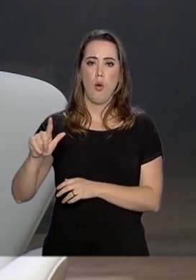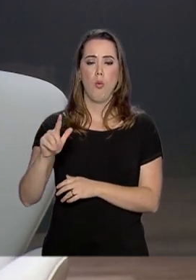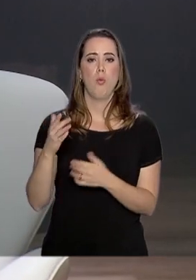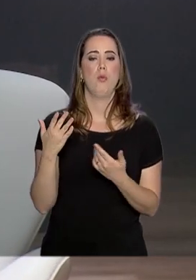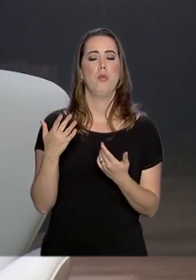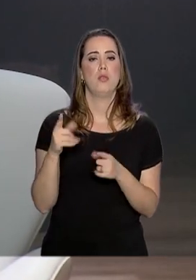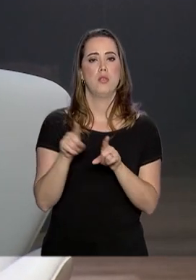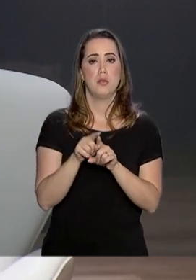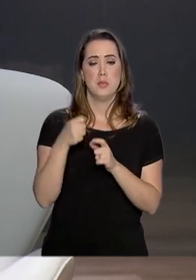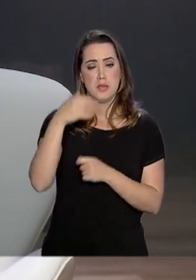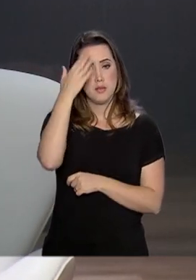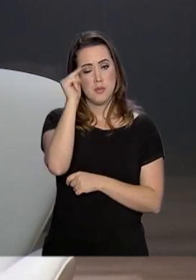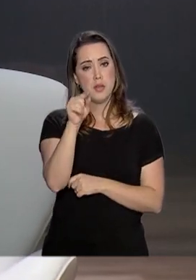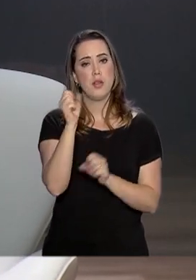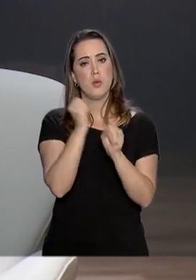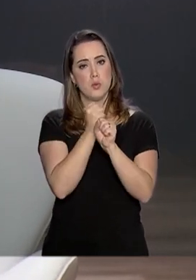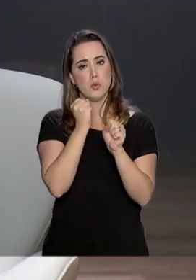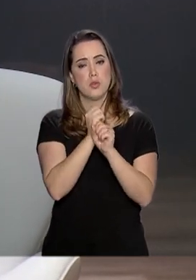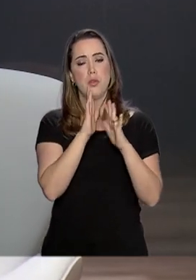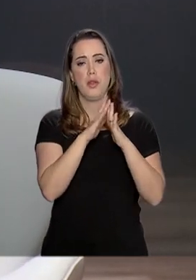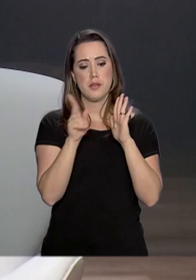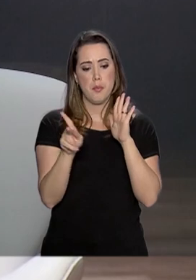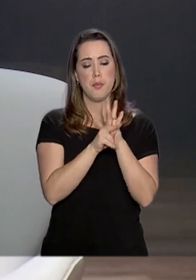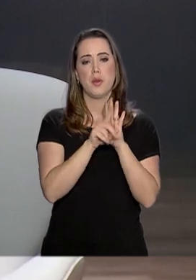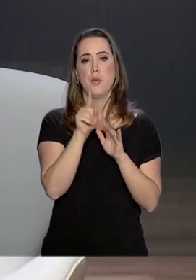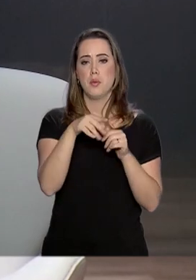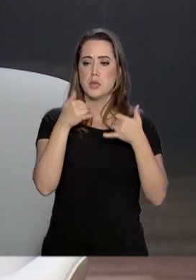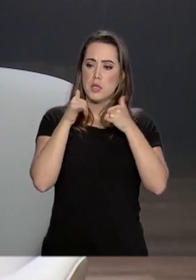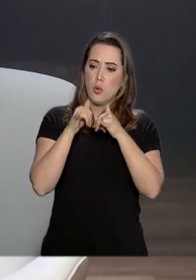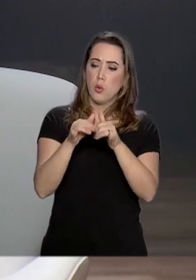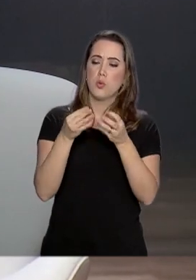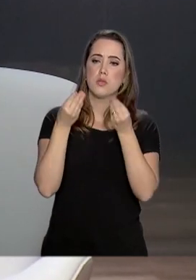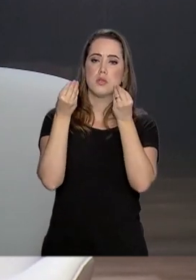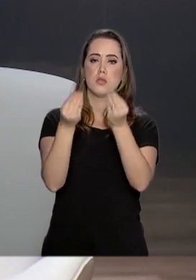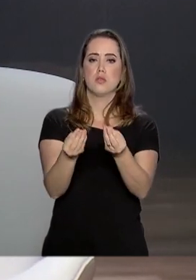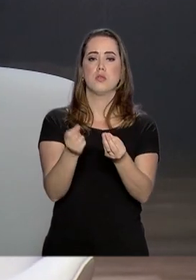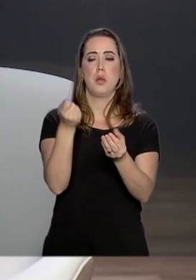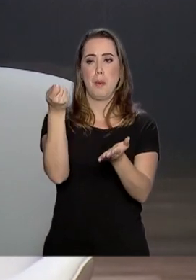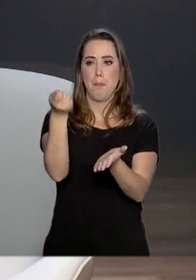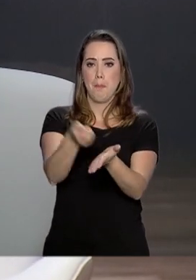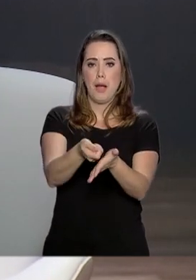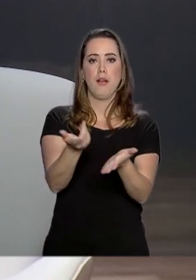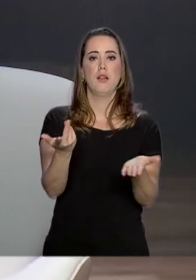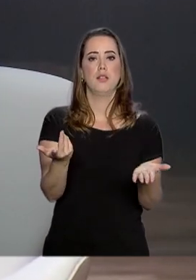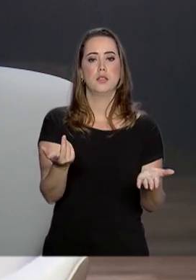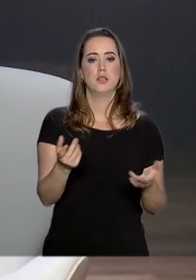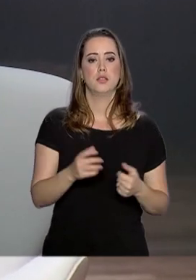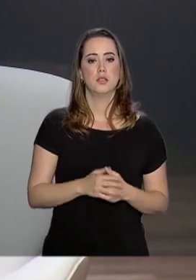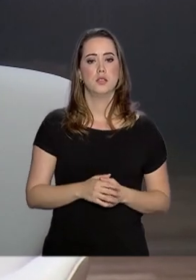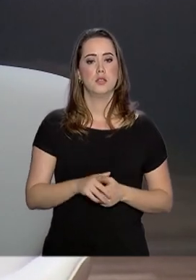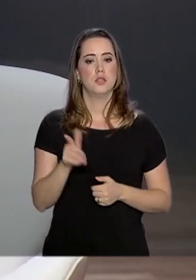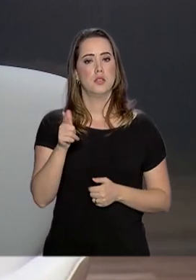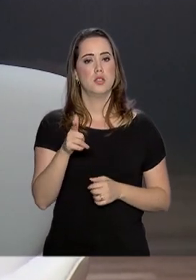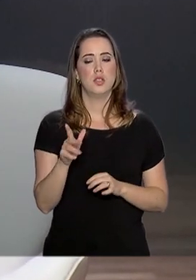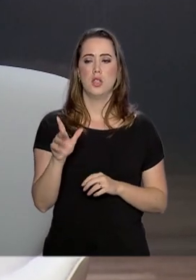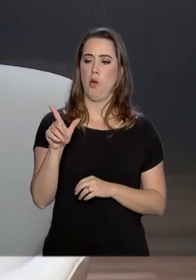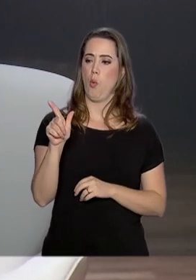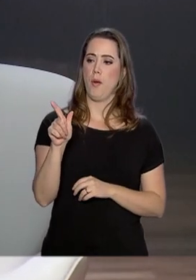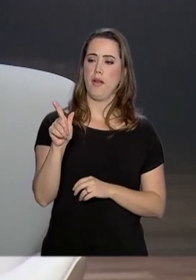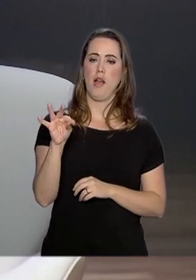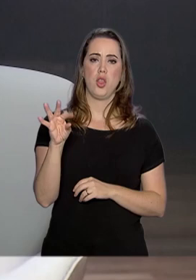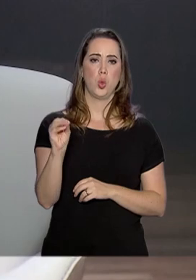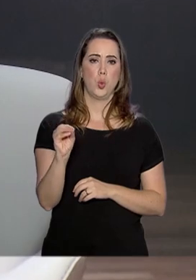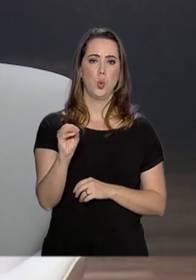construíram é deles. Tem que ter luz que ele paga e não o gato.